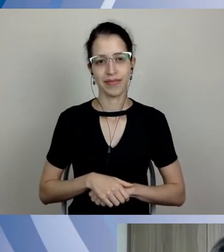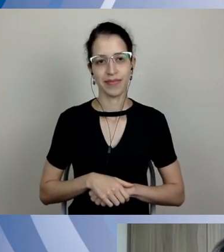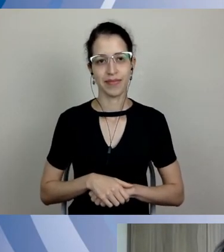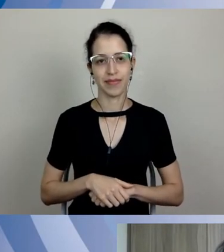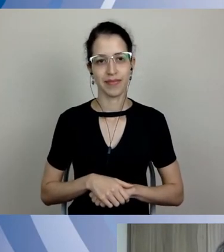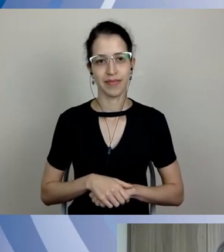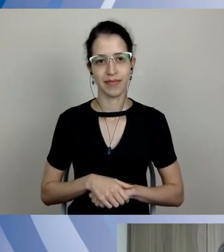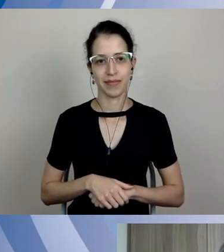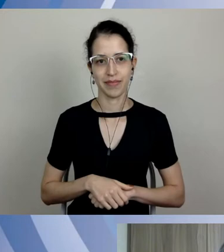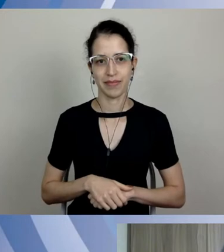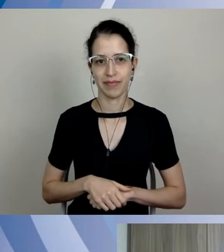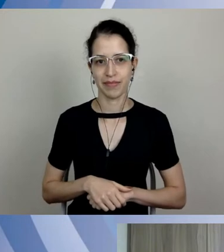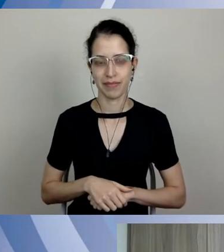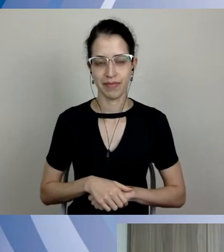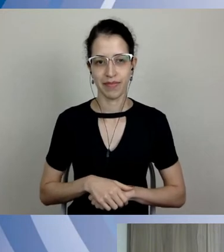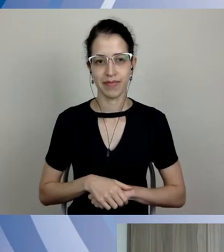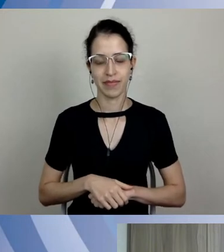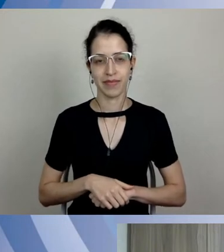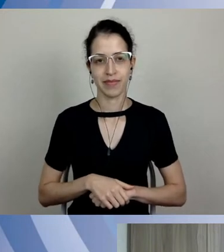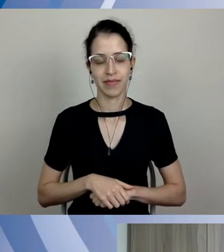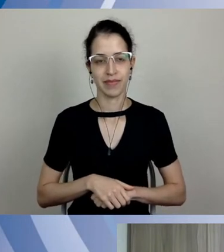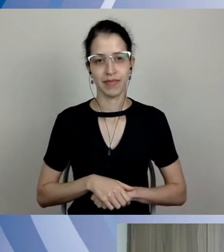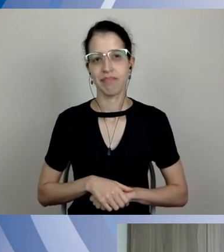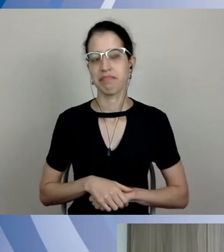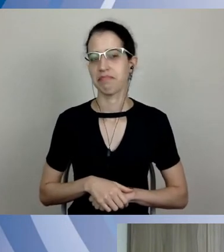Mariana, nós não estamos te ouvindo.